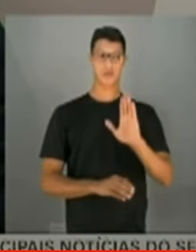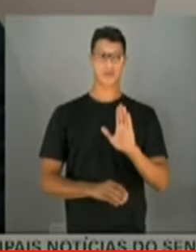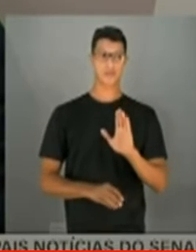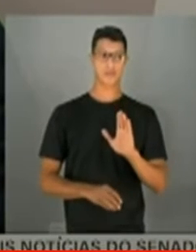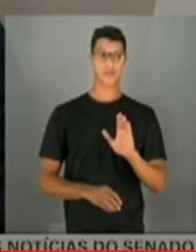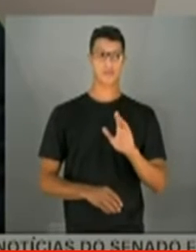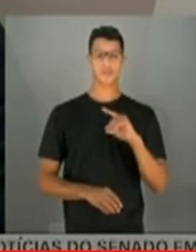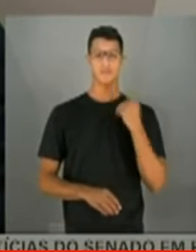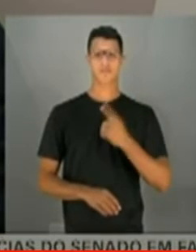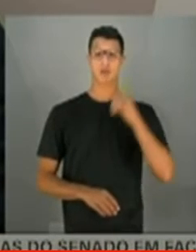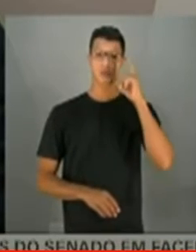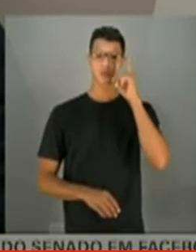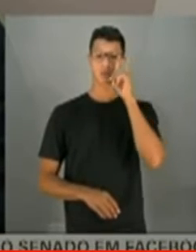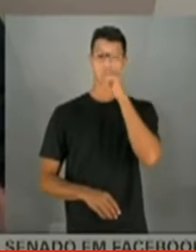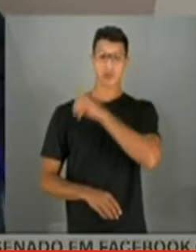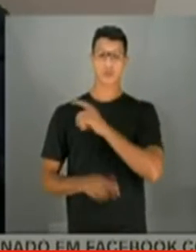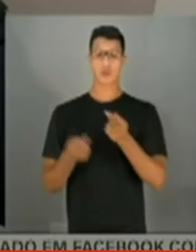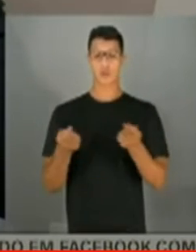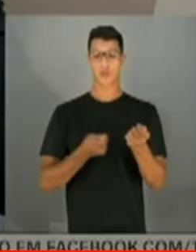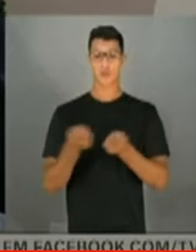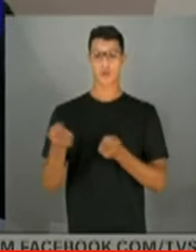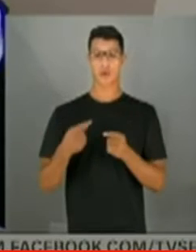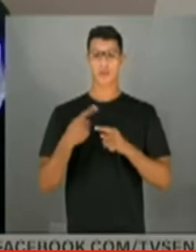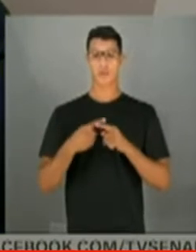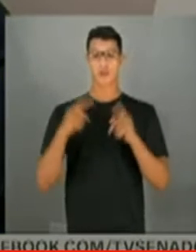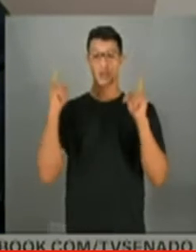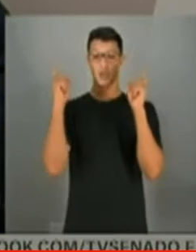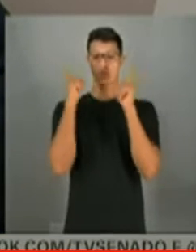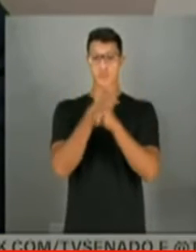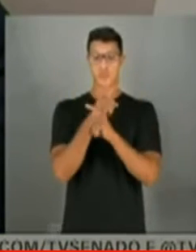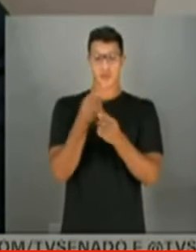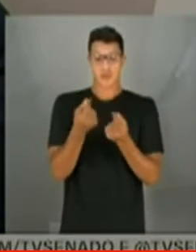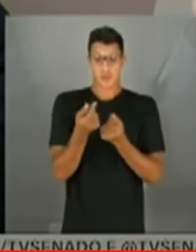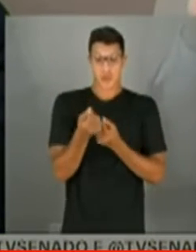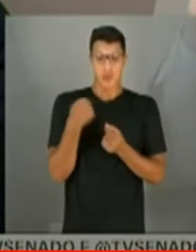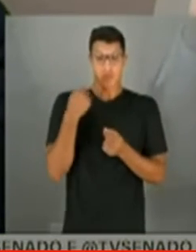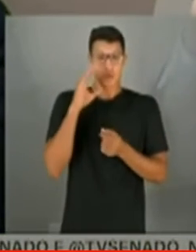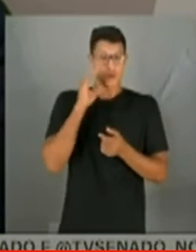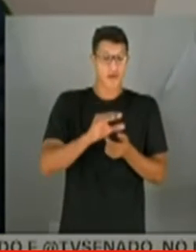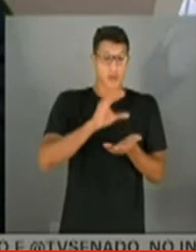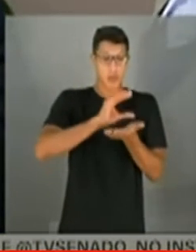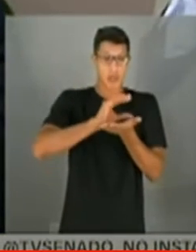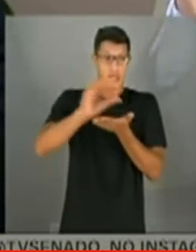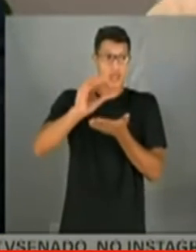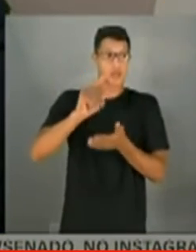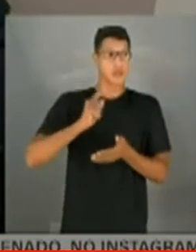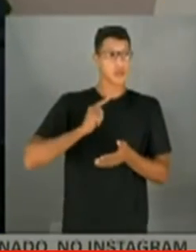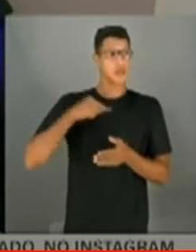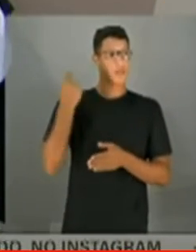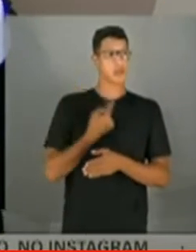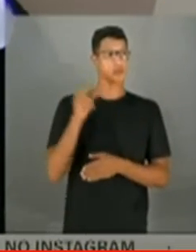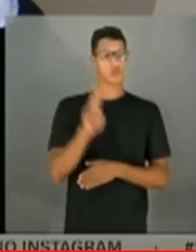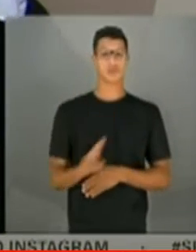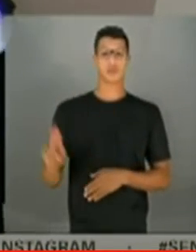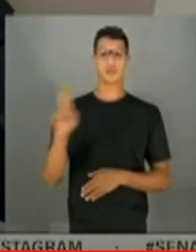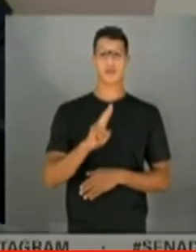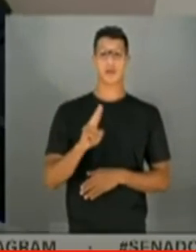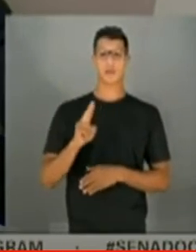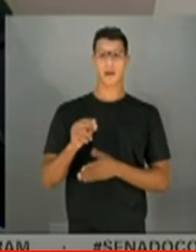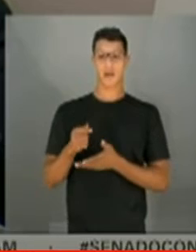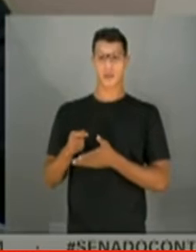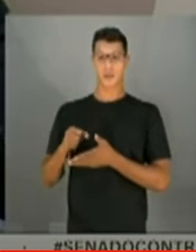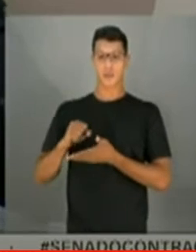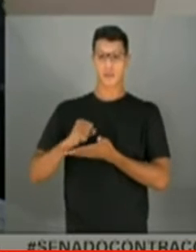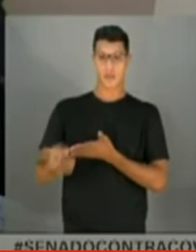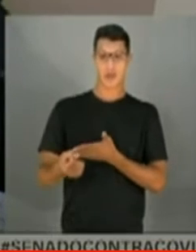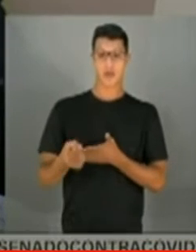E isso dificulta o controle, porque ele fica com o dinheiro lá. Nós não estamos mais vendo uma nota de crédito que está sendo utilizada para o empenho,